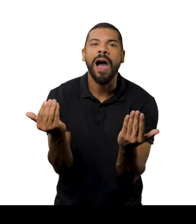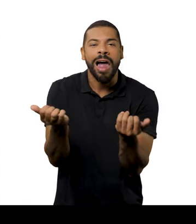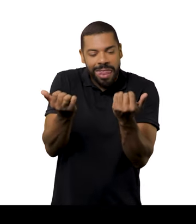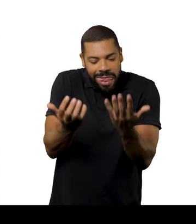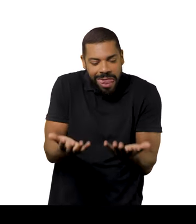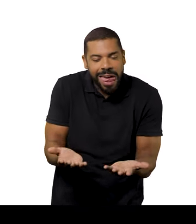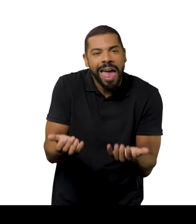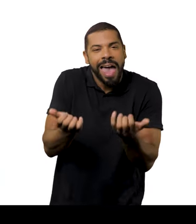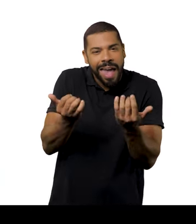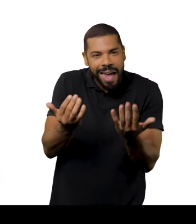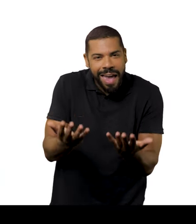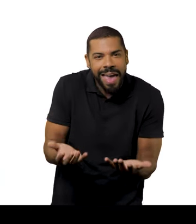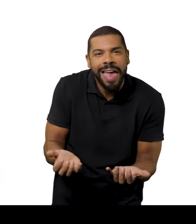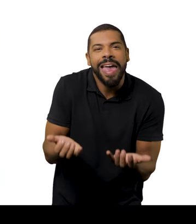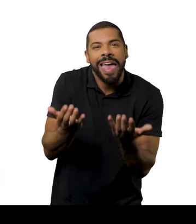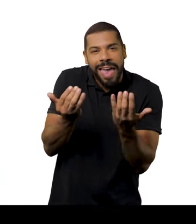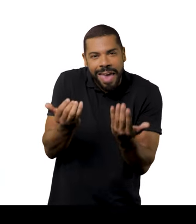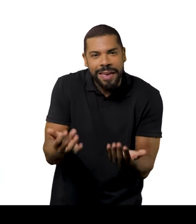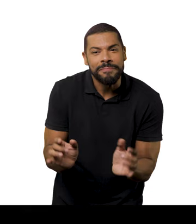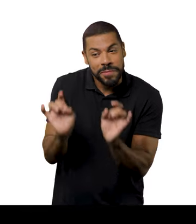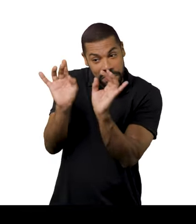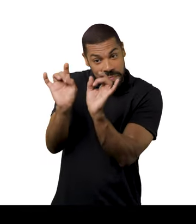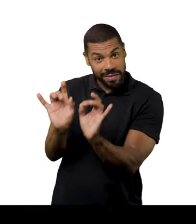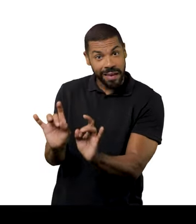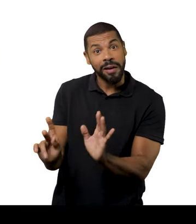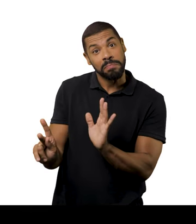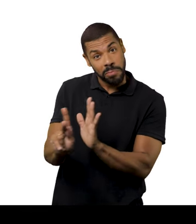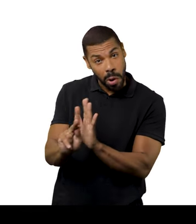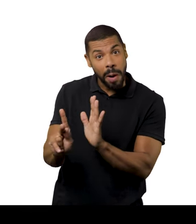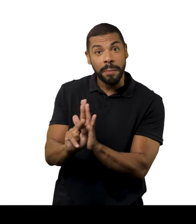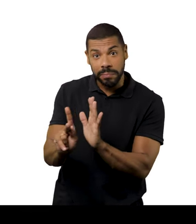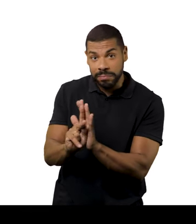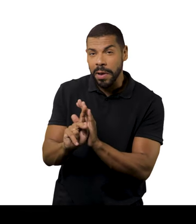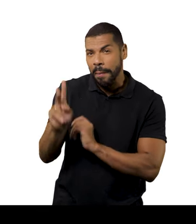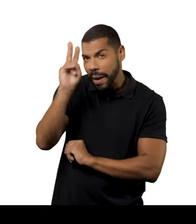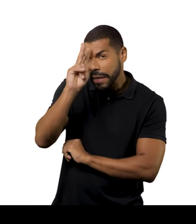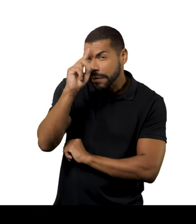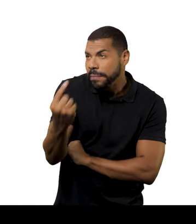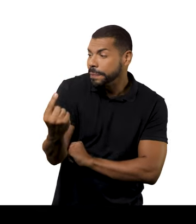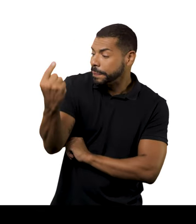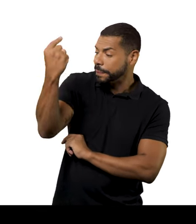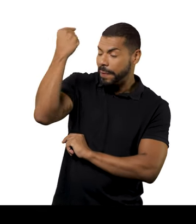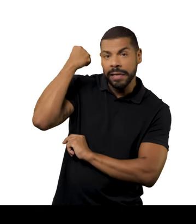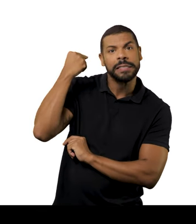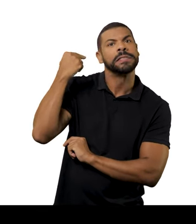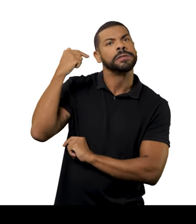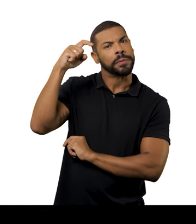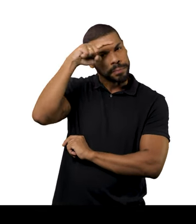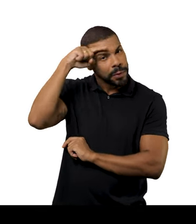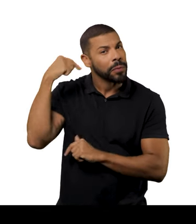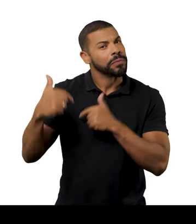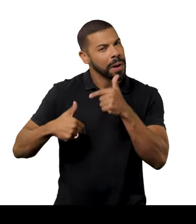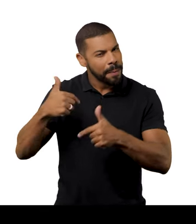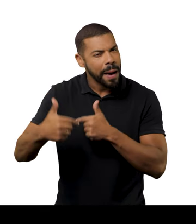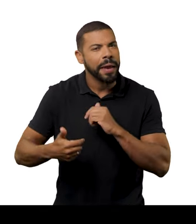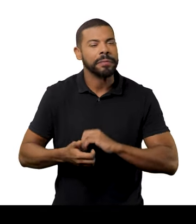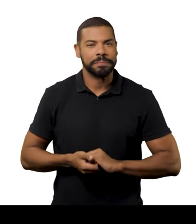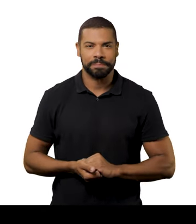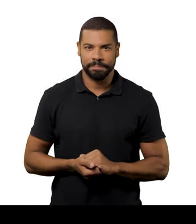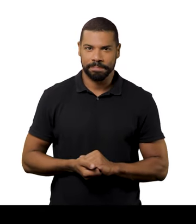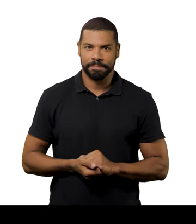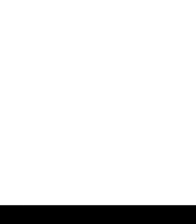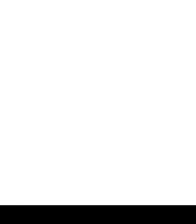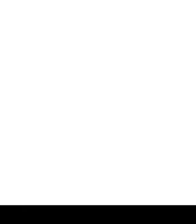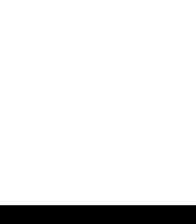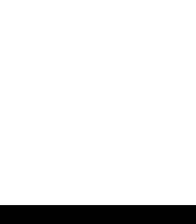a Samba e Fez e essa coisa um pouco glamourosa e tal, mas com uma lembrança de coisas não muito